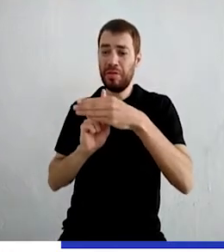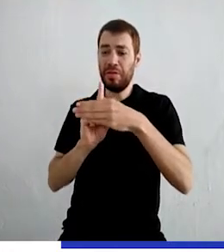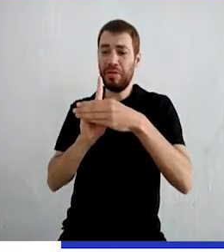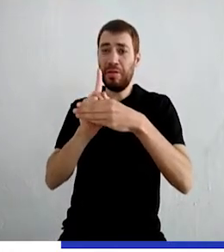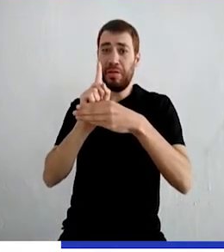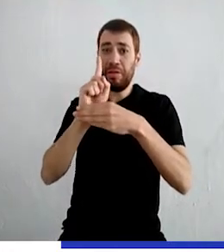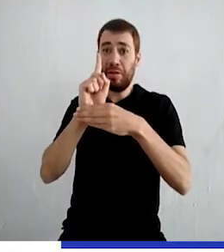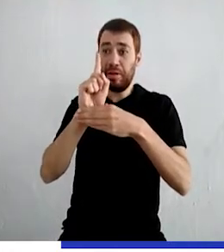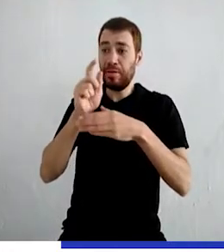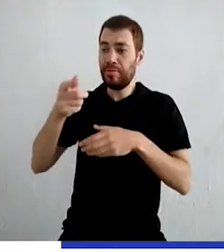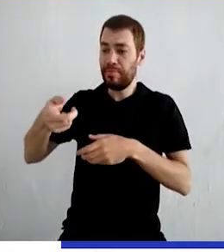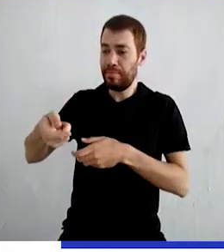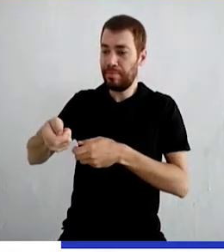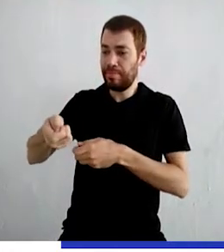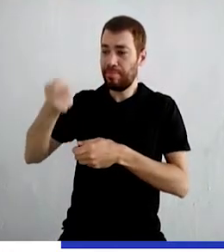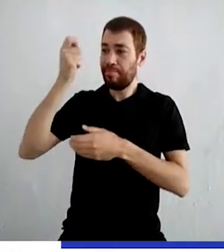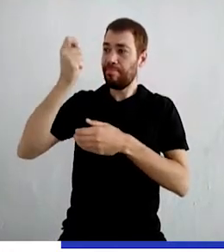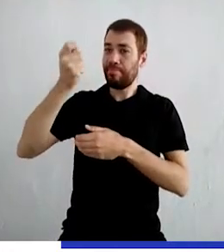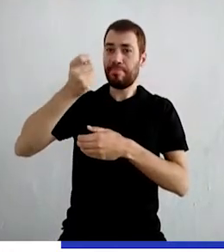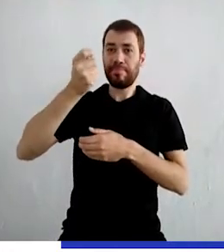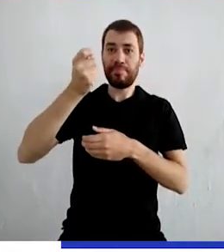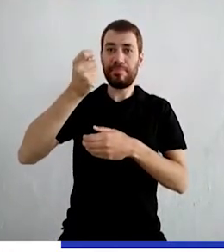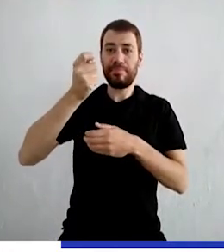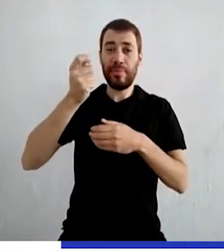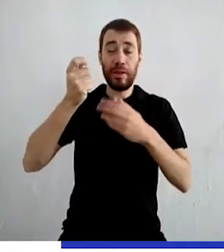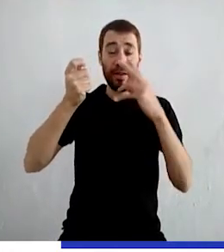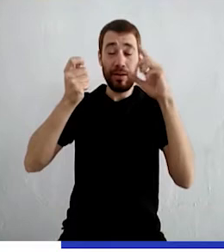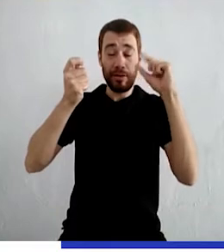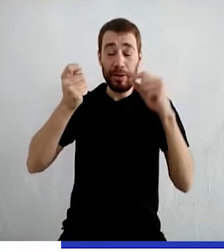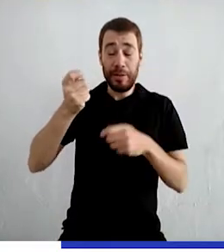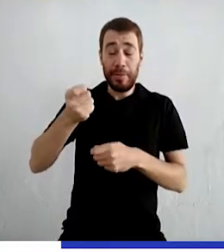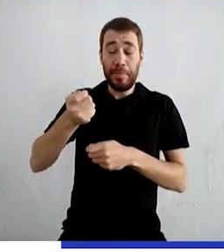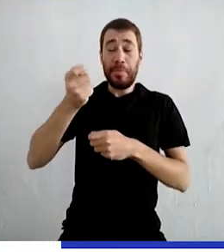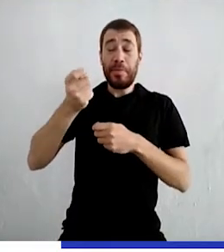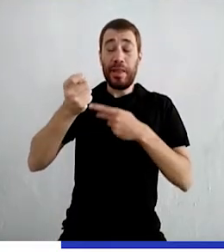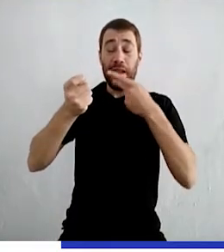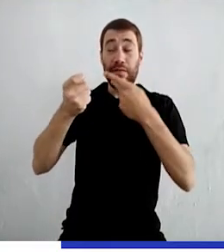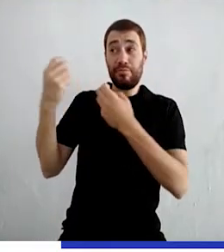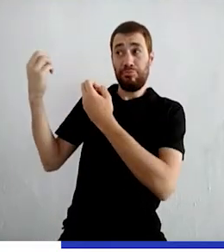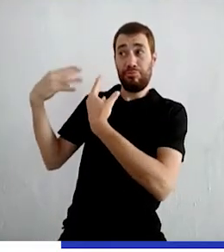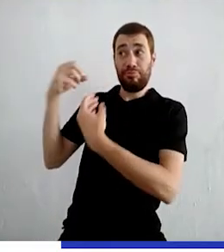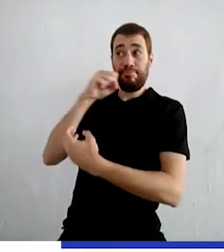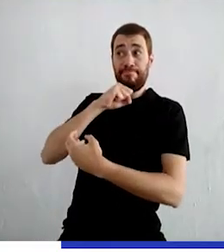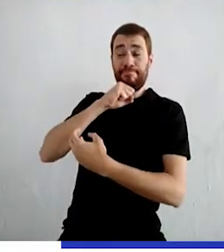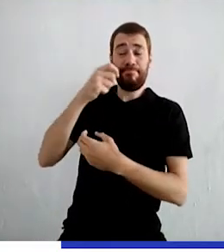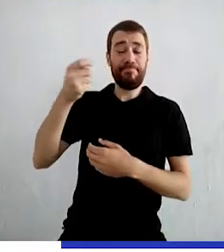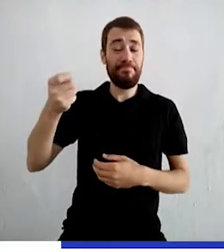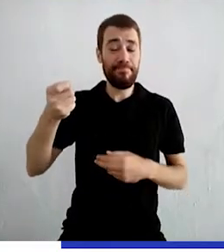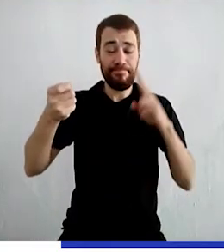E pegou a varinha Que a velha havia lhe dado Fechou os olhos E disse como a velha lhe ensinou